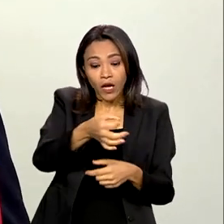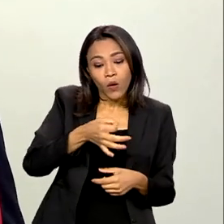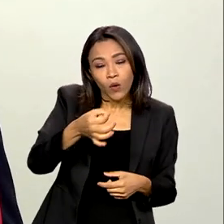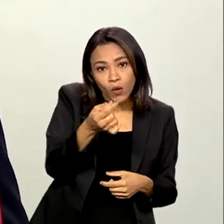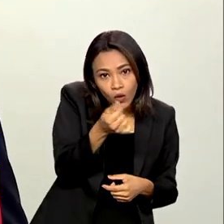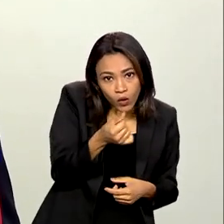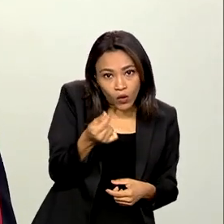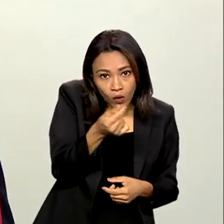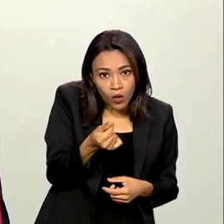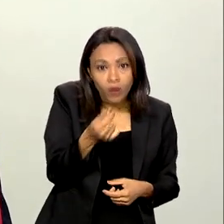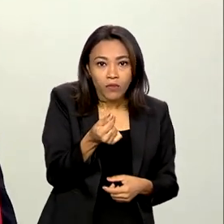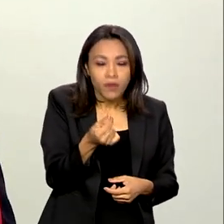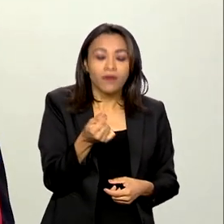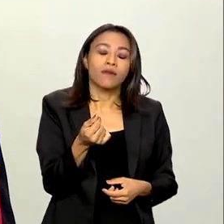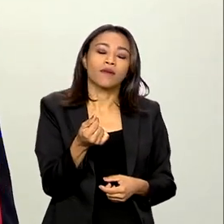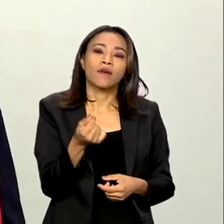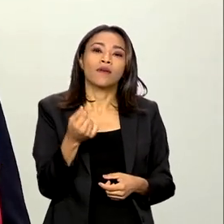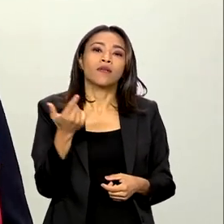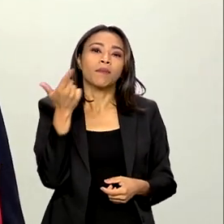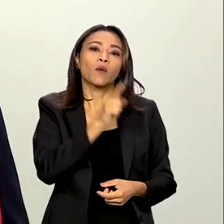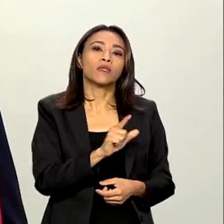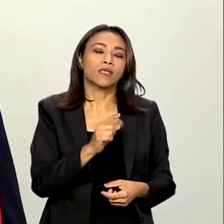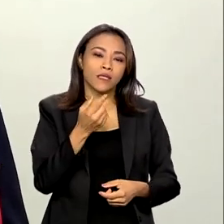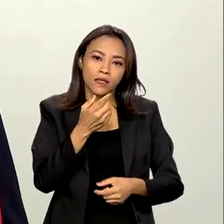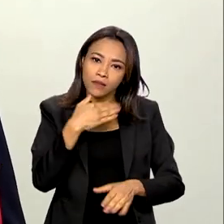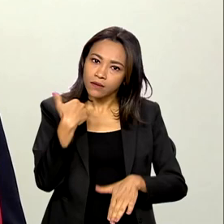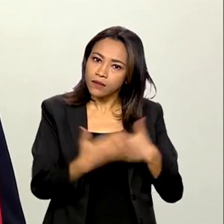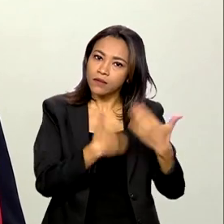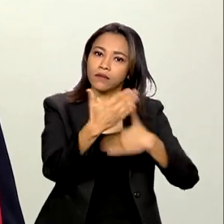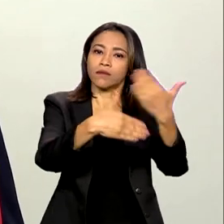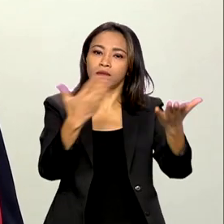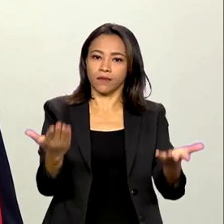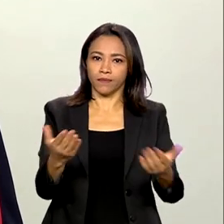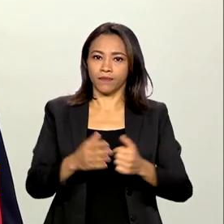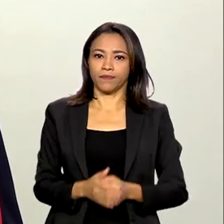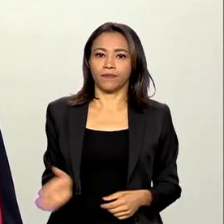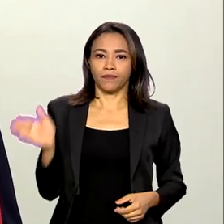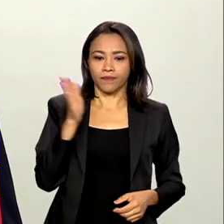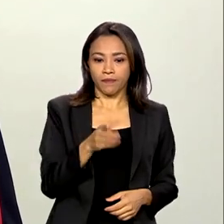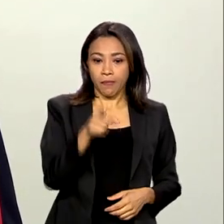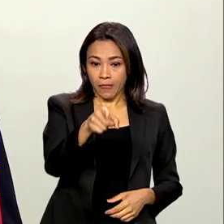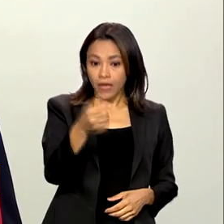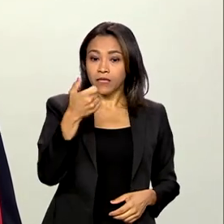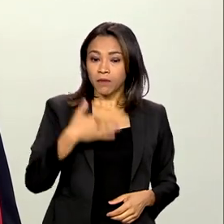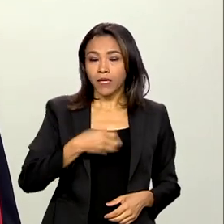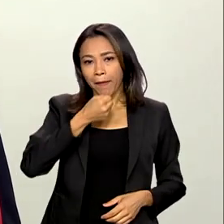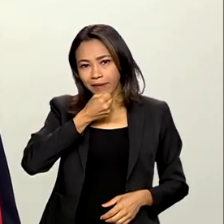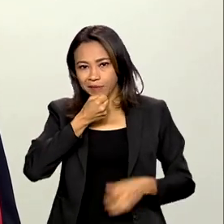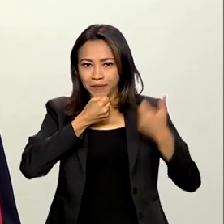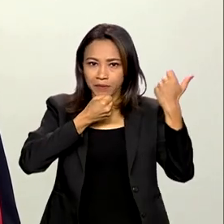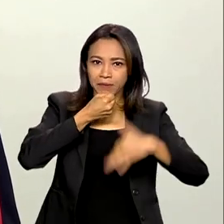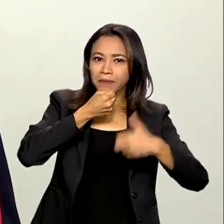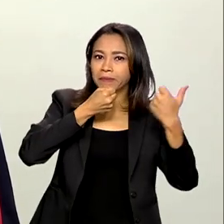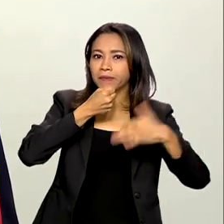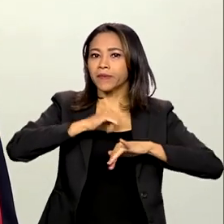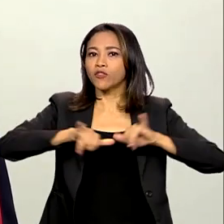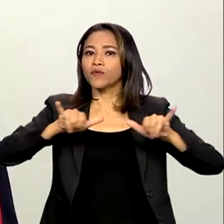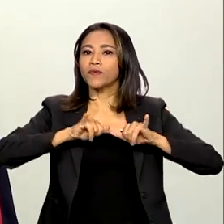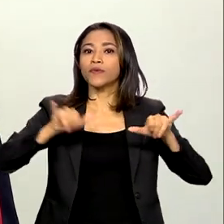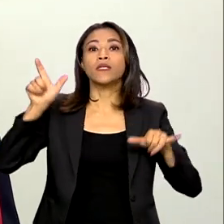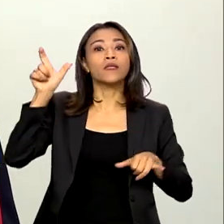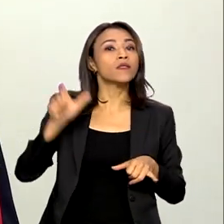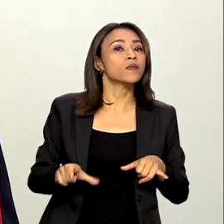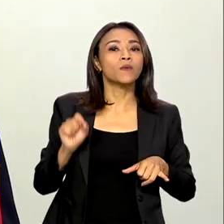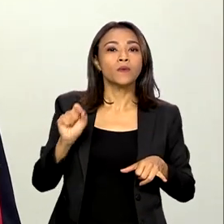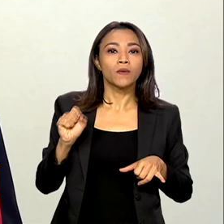o país as condições de crescer com inflação baixa. Ainda em conversa com a imprensa, o ministro da Fazenda falou sobre